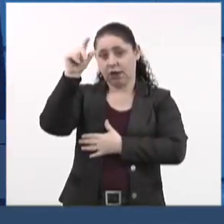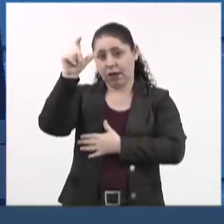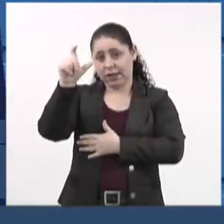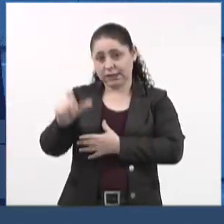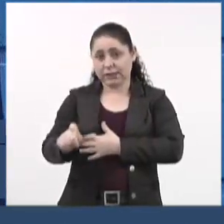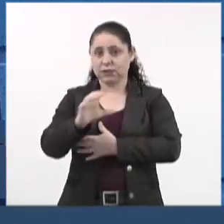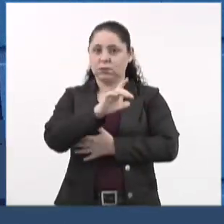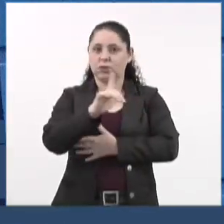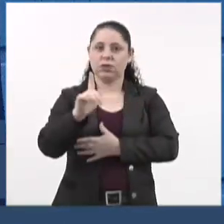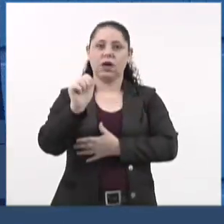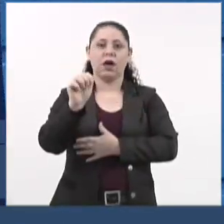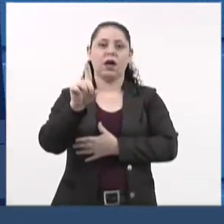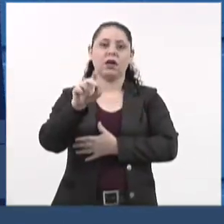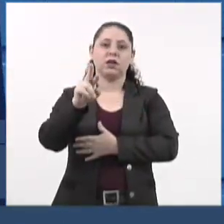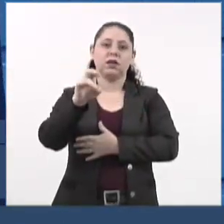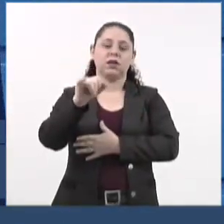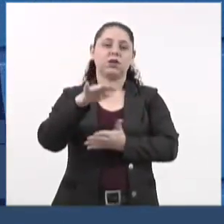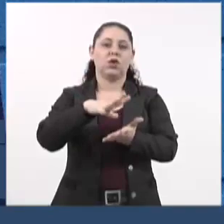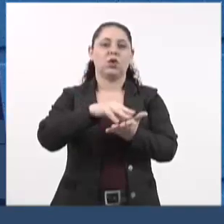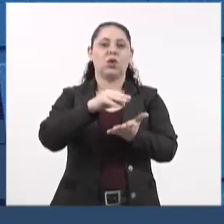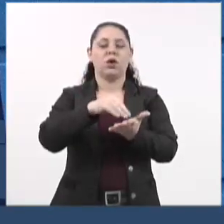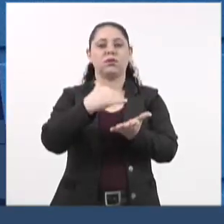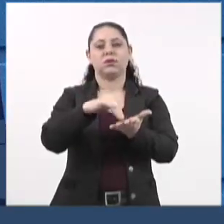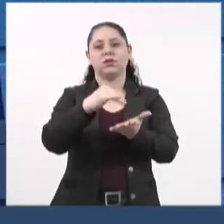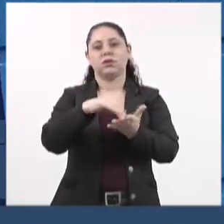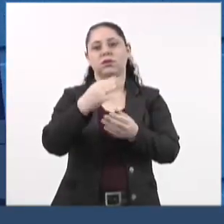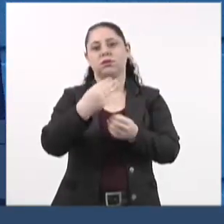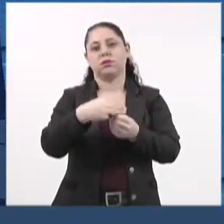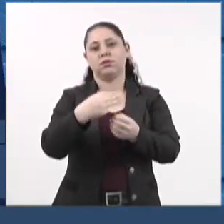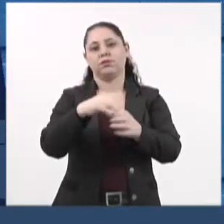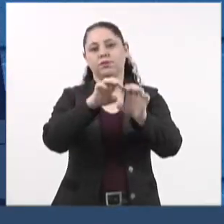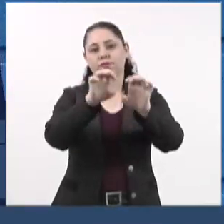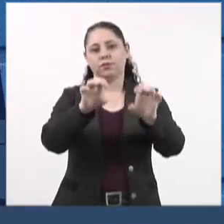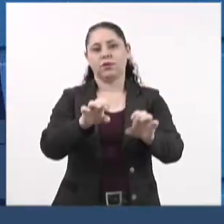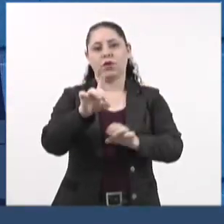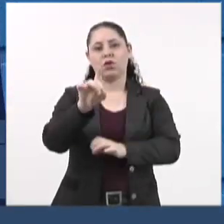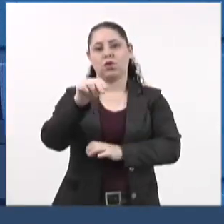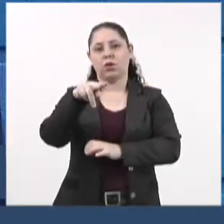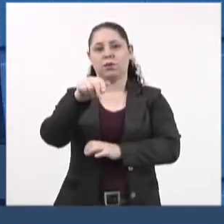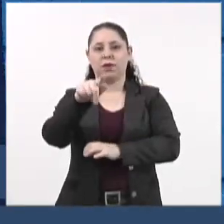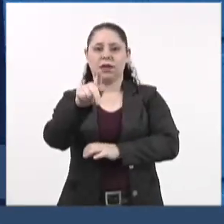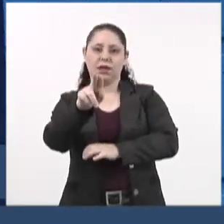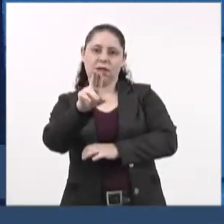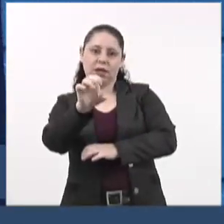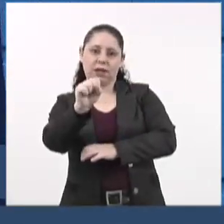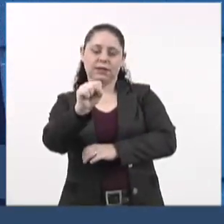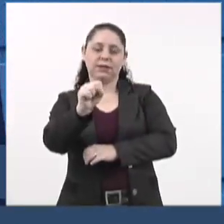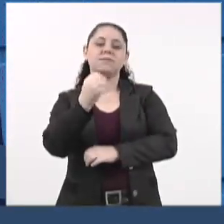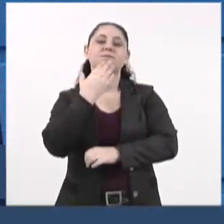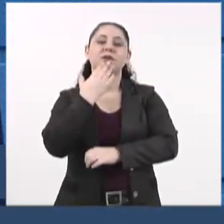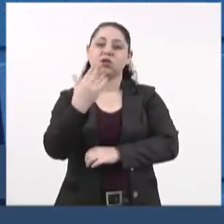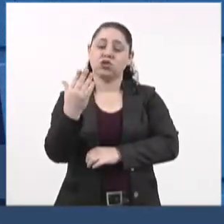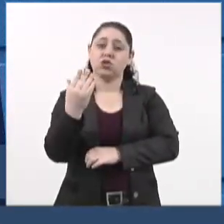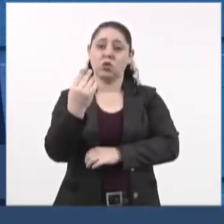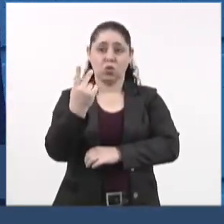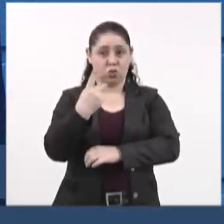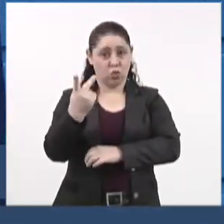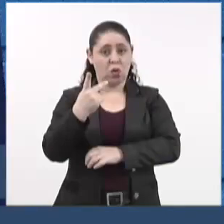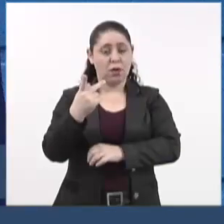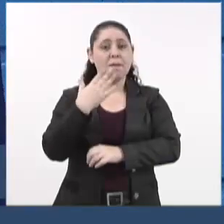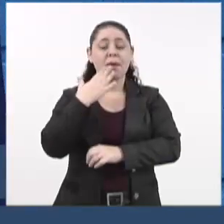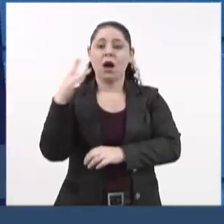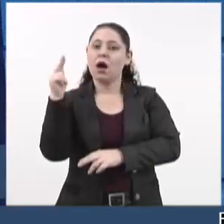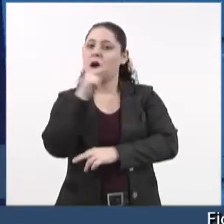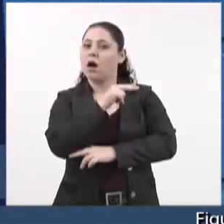Prefeita de Campo Grande, com cópia ao Excelentíssimo Secretário Municipal de Infraestrutura, Domingos Saeb Neto, solicitando mesmo que providencie com